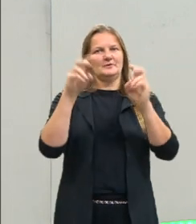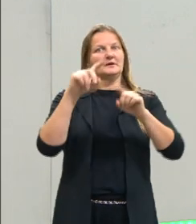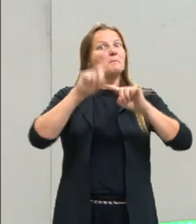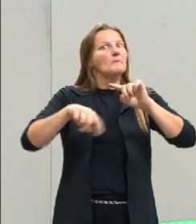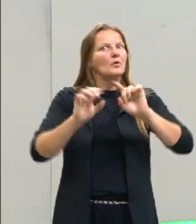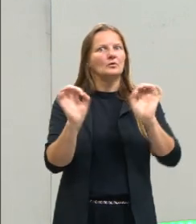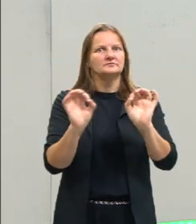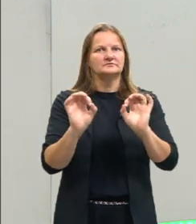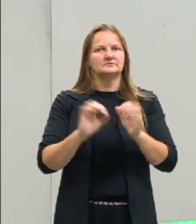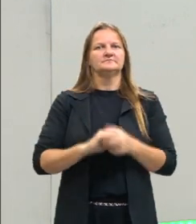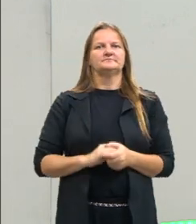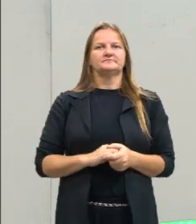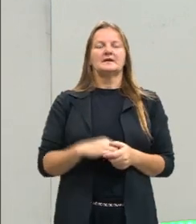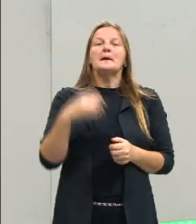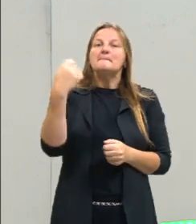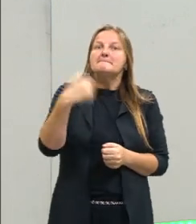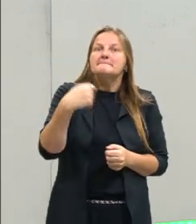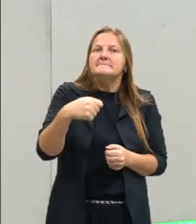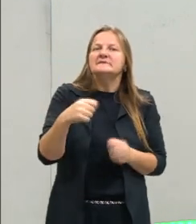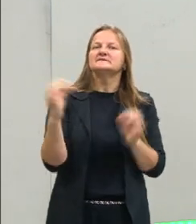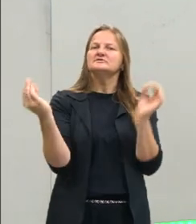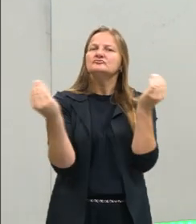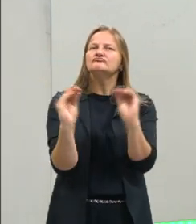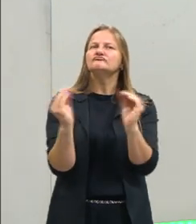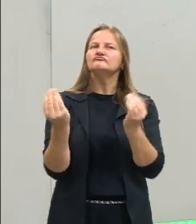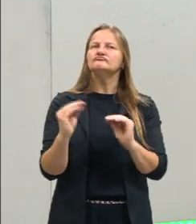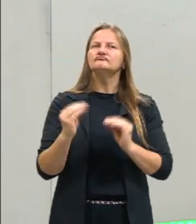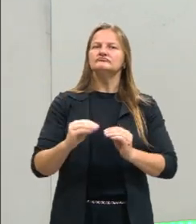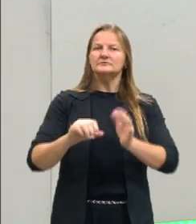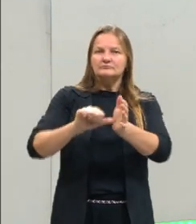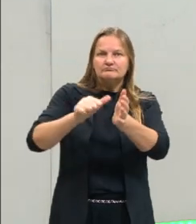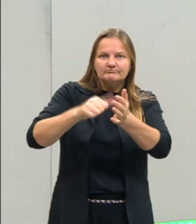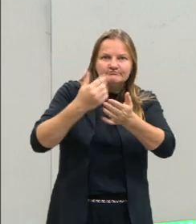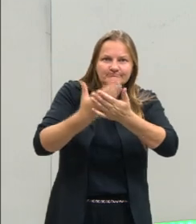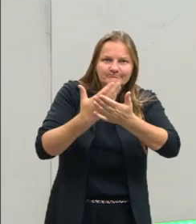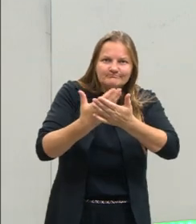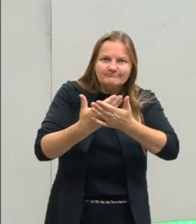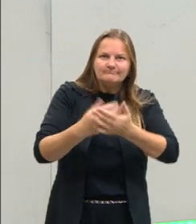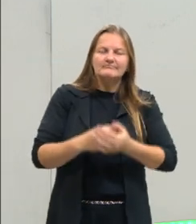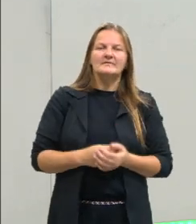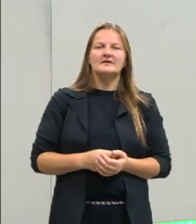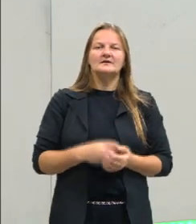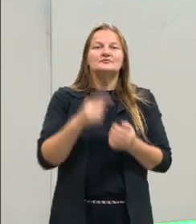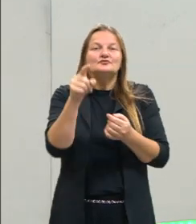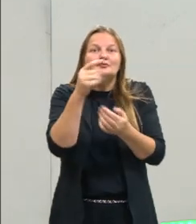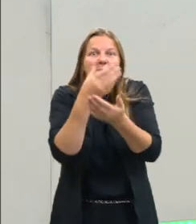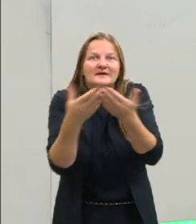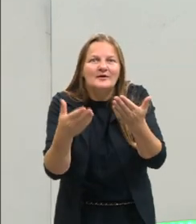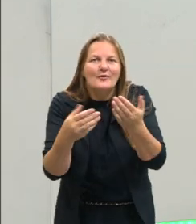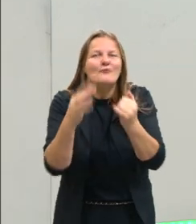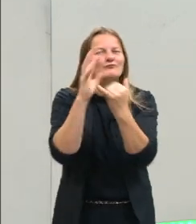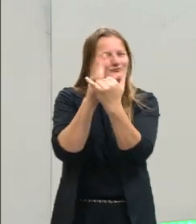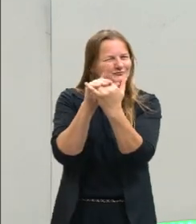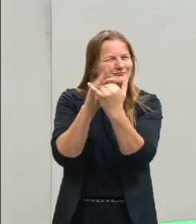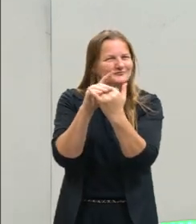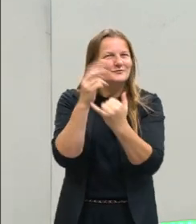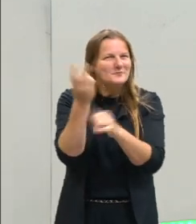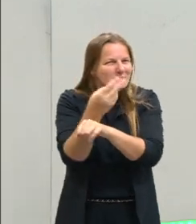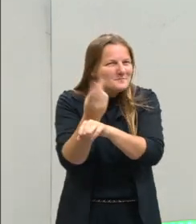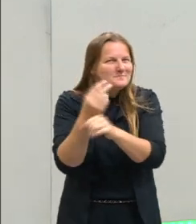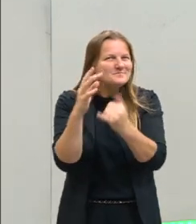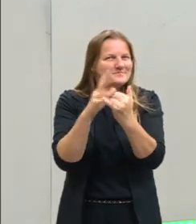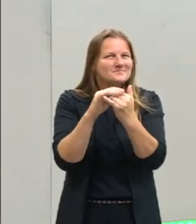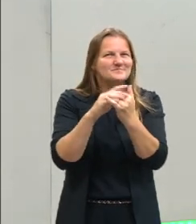ser assim. Eu preciso. E aí, na primeira aula, se tu perdeu, assiste no YouTube que está lá,